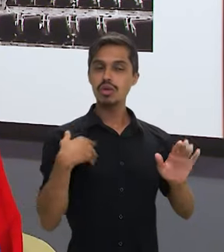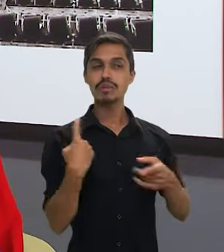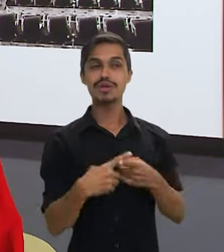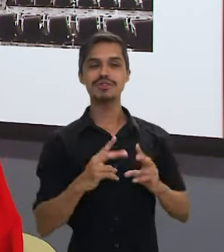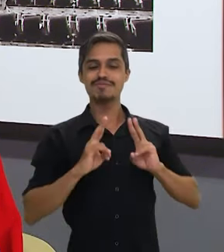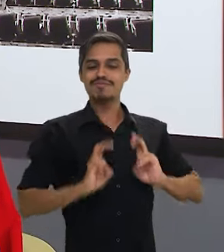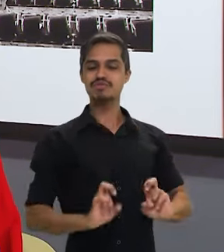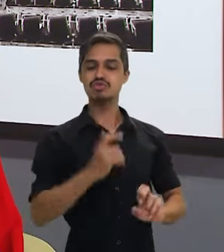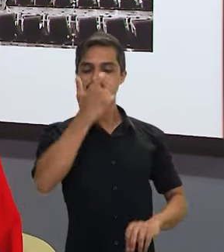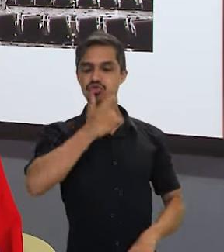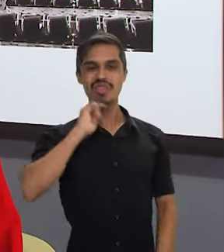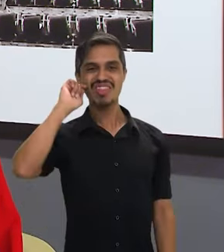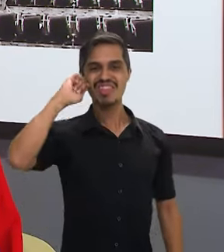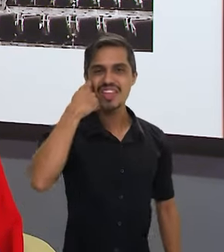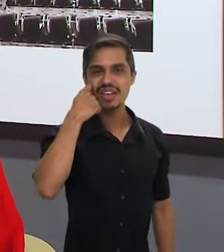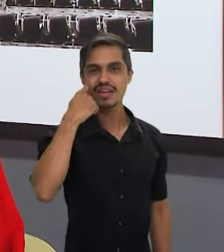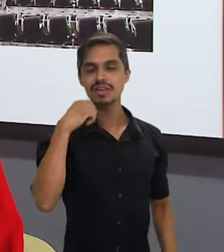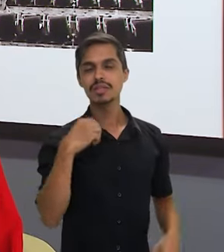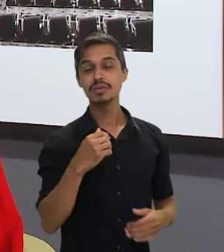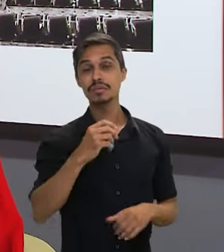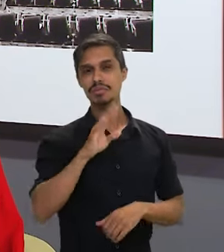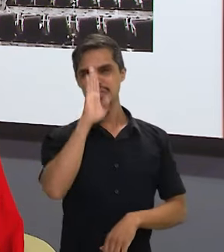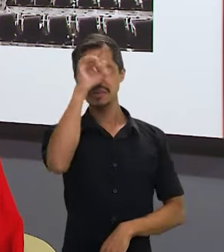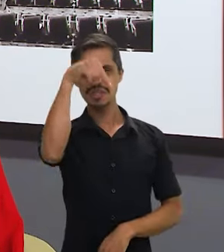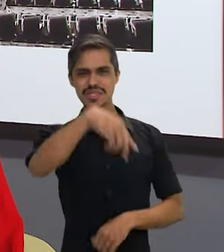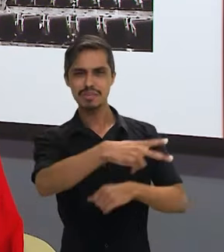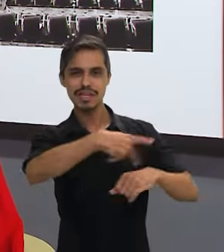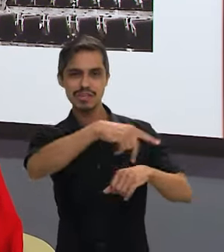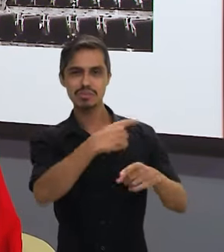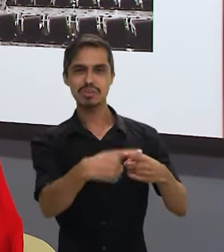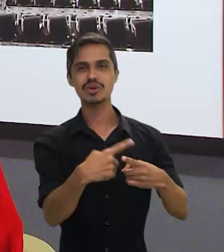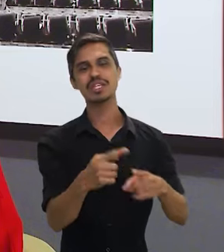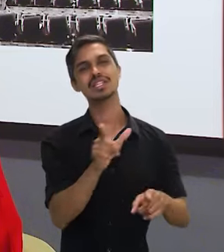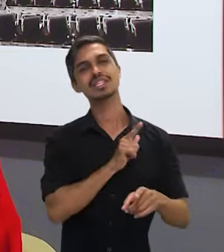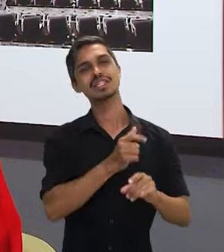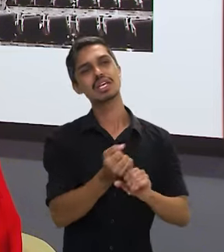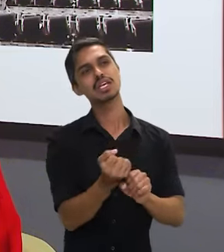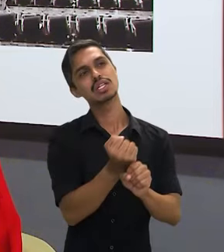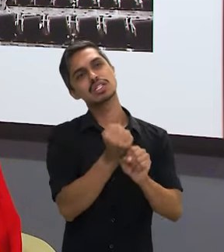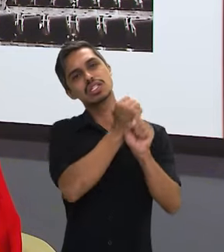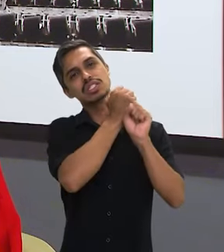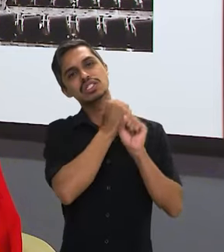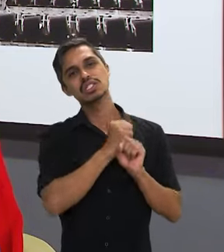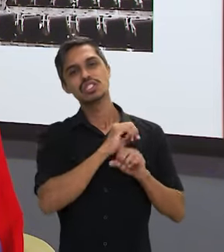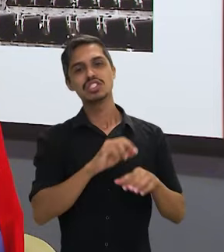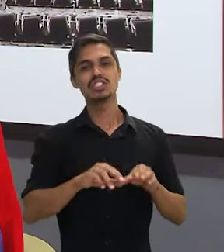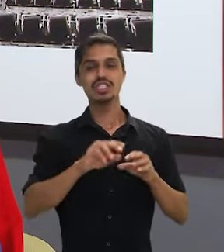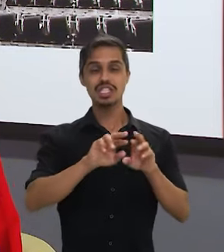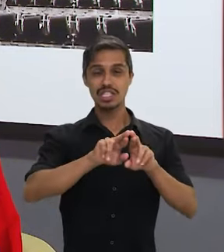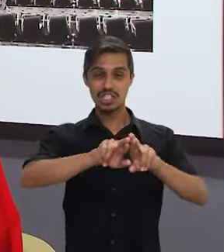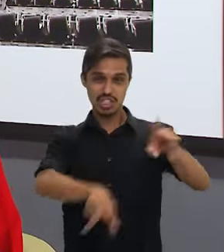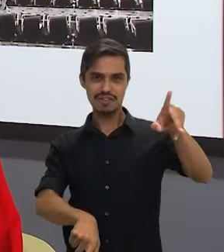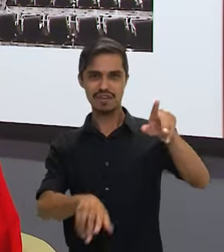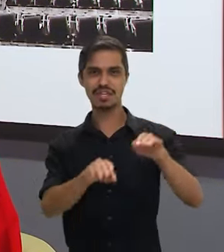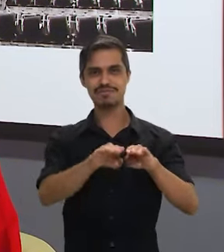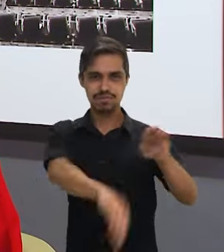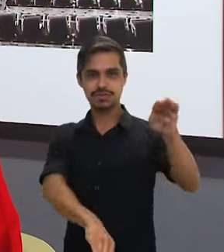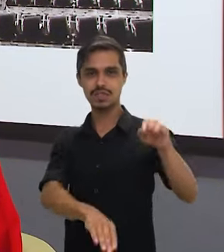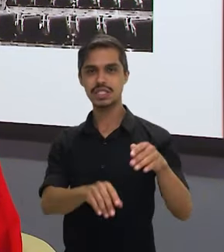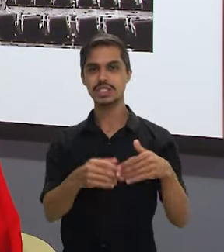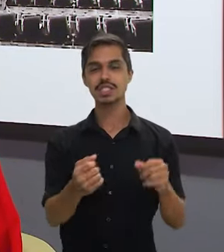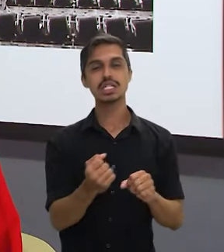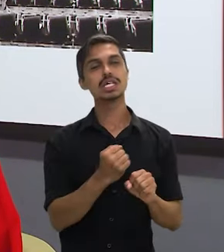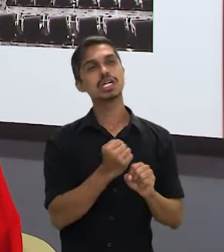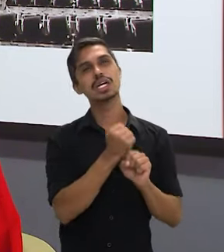reconhece negra nesse país, principalmente nesse país que traz ali um histórico de desigualdade muito grande, há mais